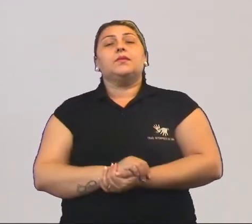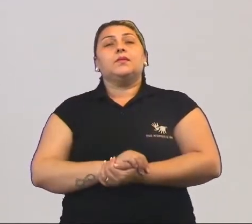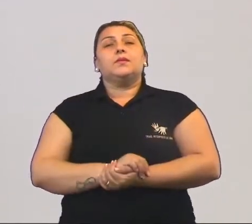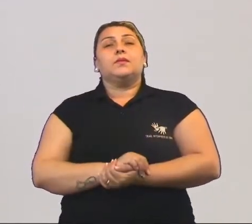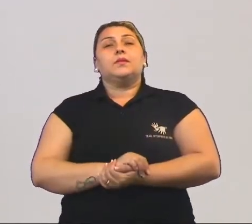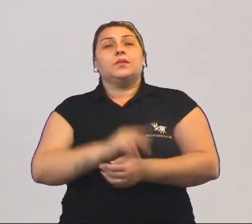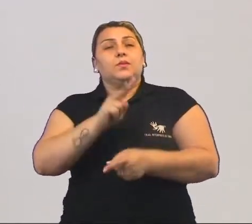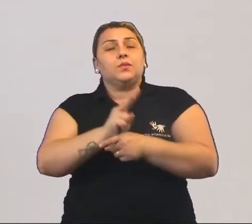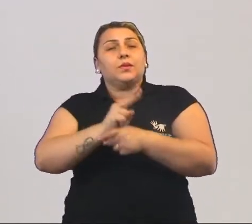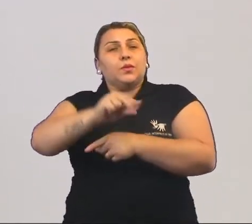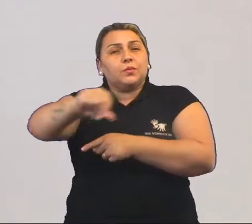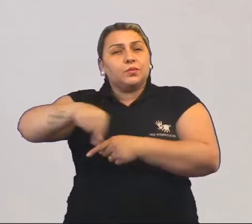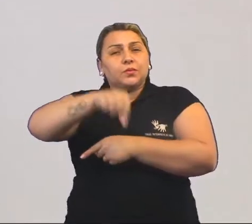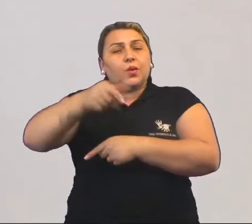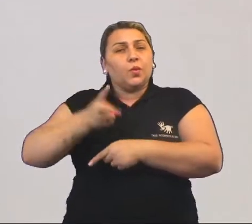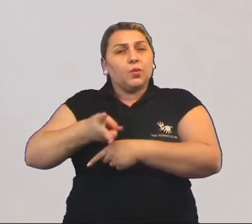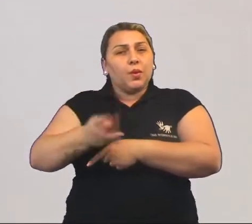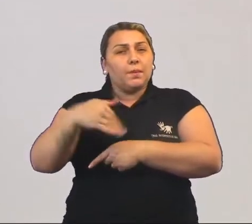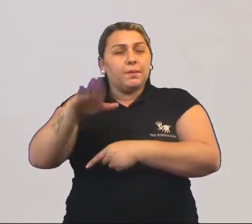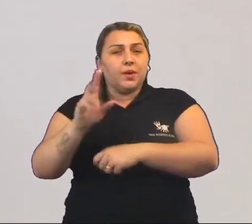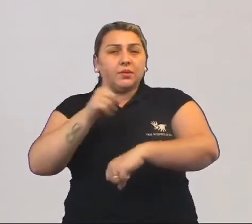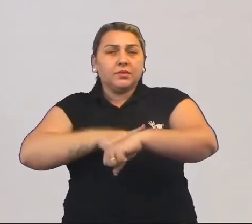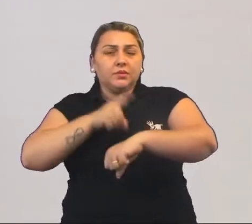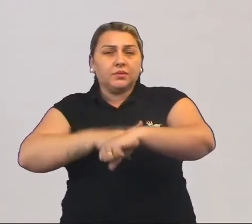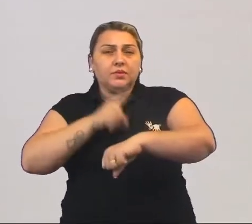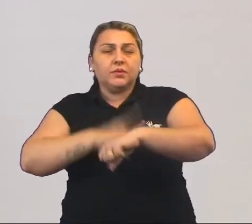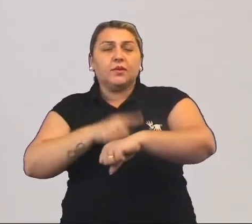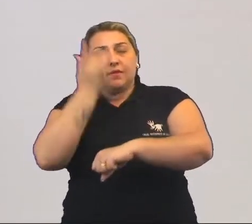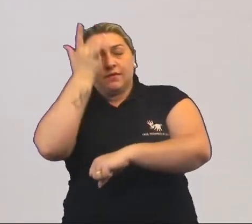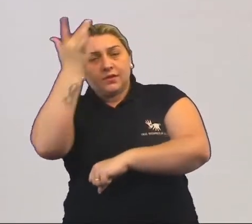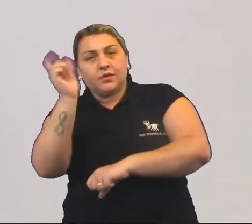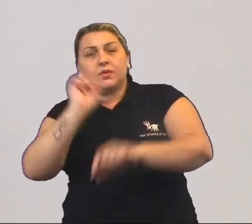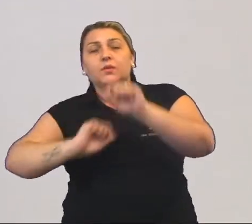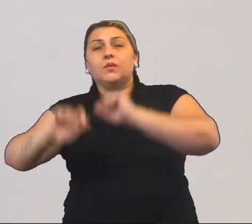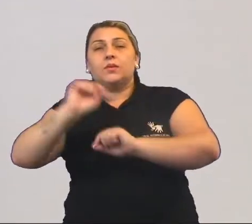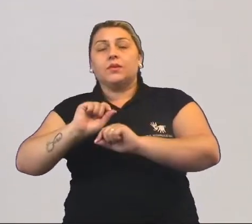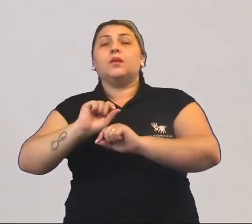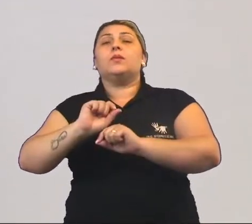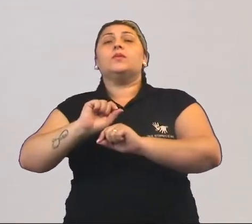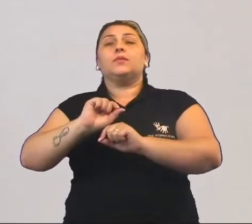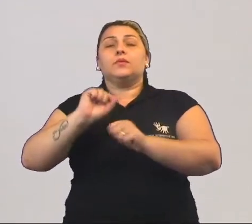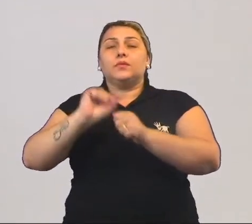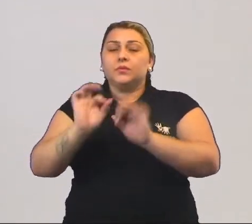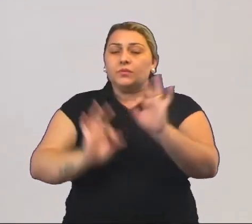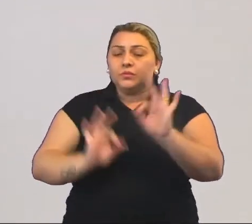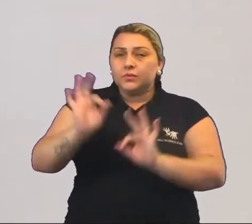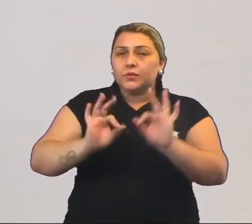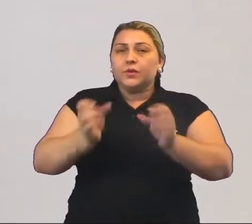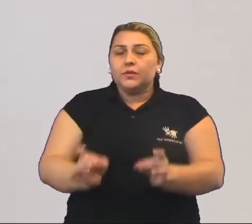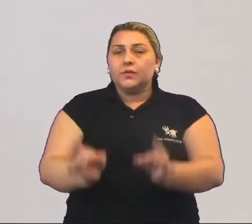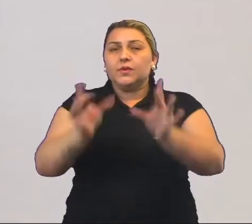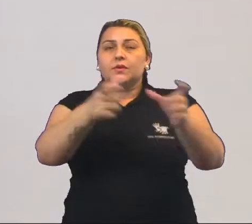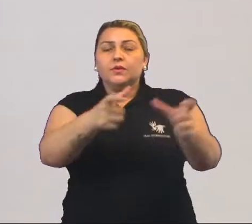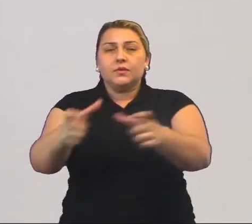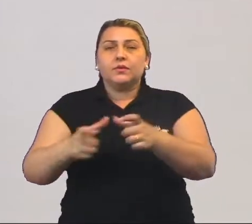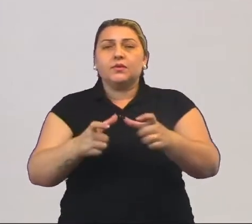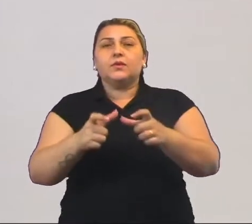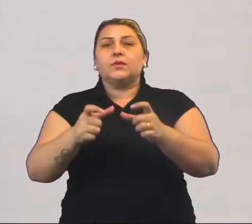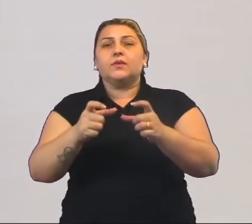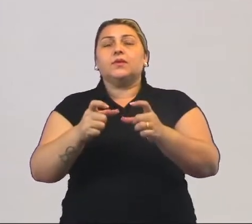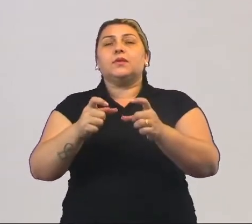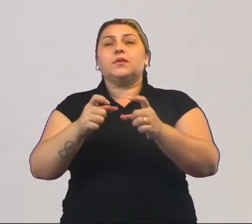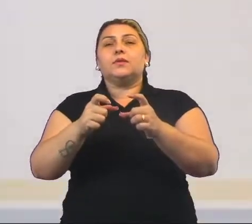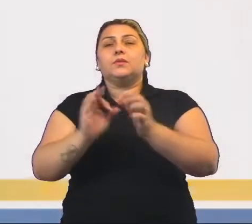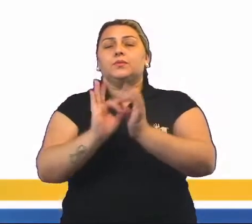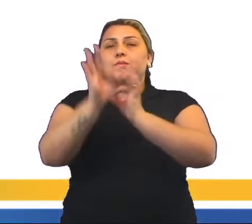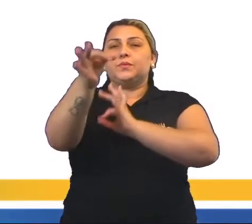conservada no sal, ela permanecia por mais tempo e facilitava o processo para que eles pudessem vendê-lo em locais mais distantes.